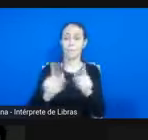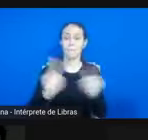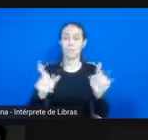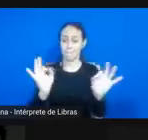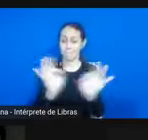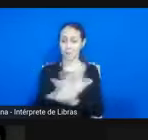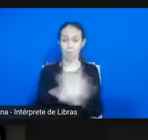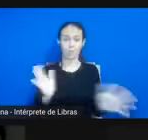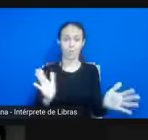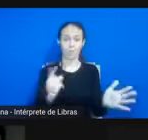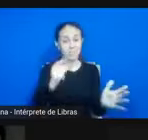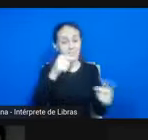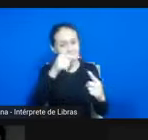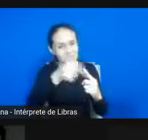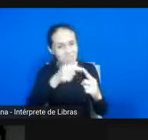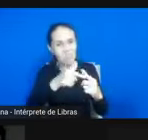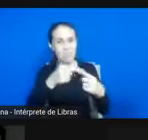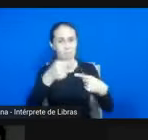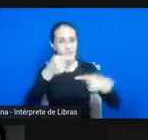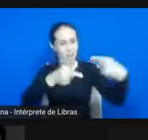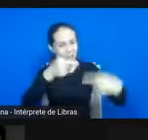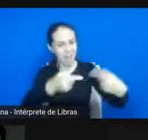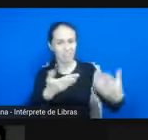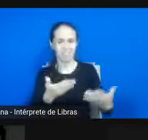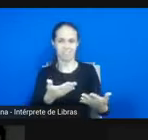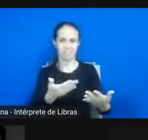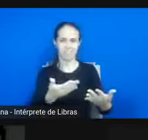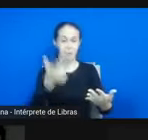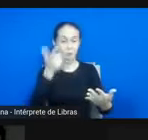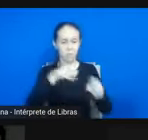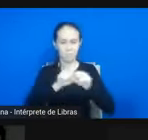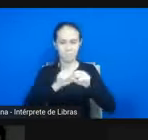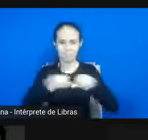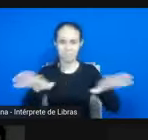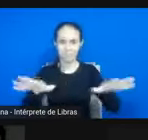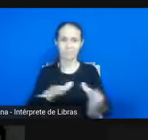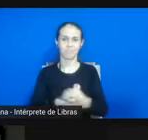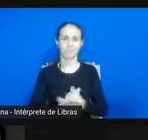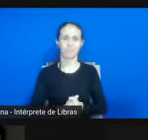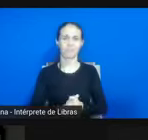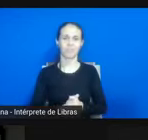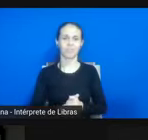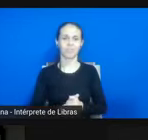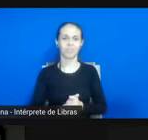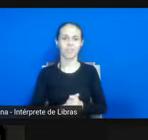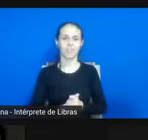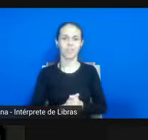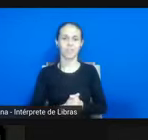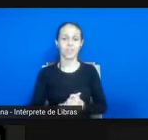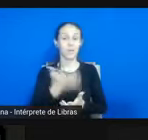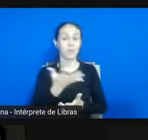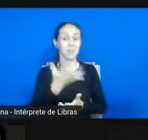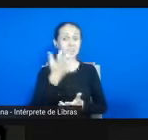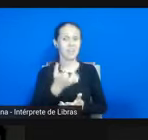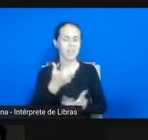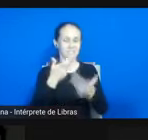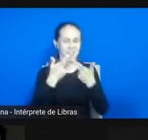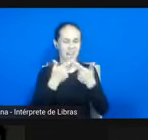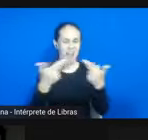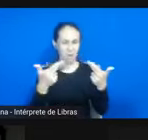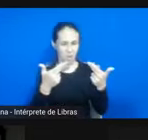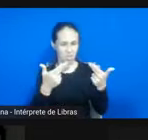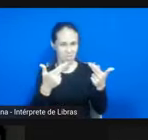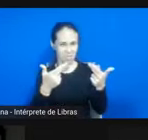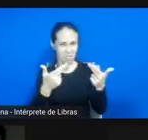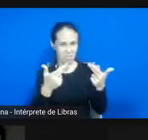Isso é diálogo. é fazer circular. E aí, eu gostaria de destacar esse ponto dos planos fazendo algumas sugestões. Olha